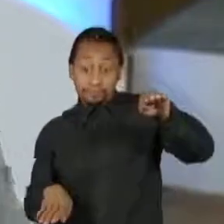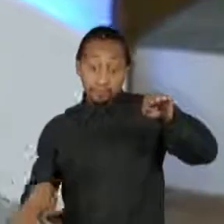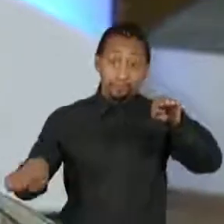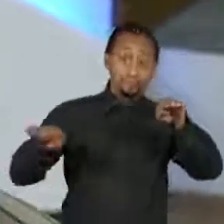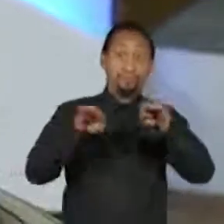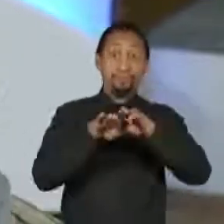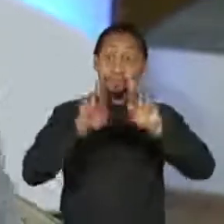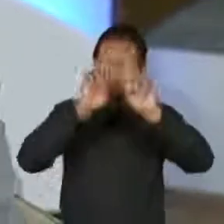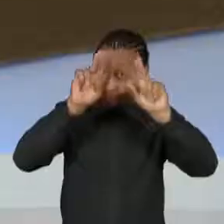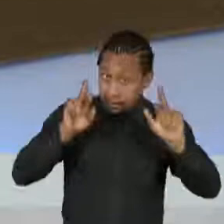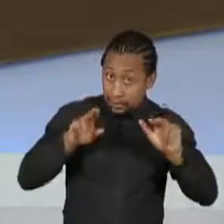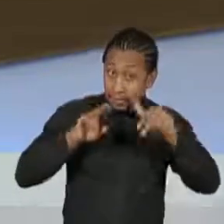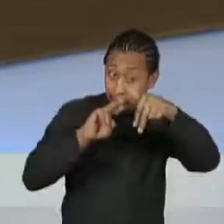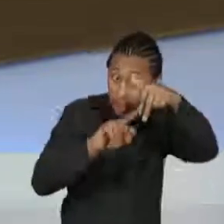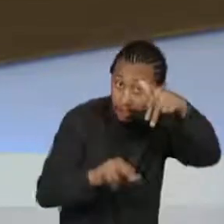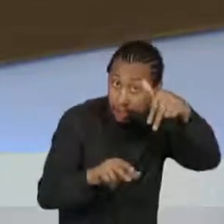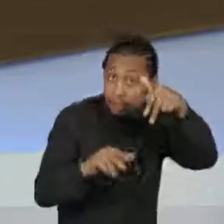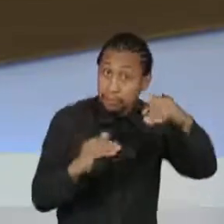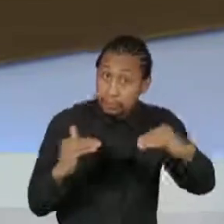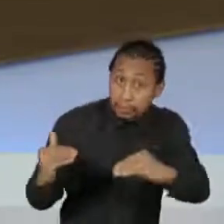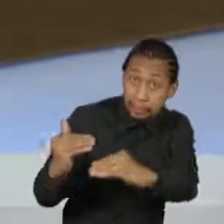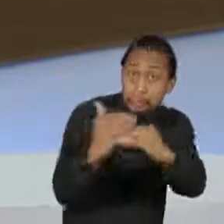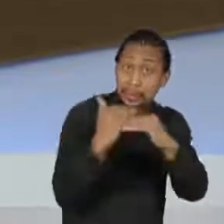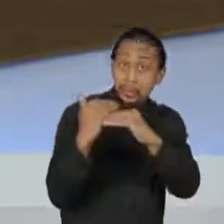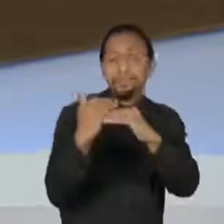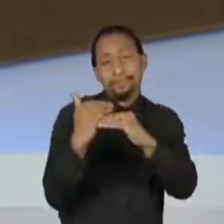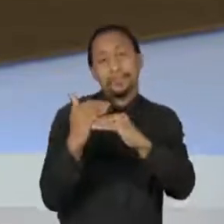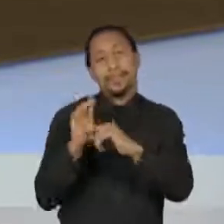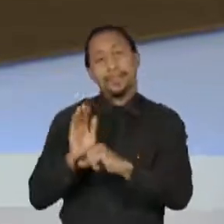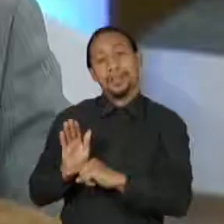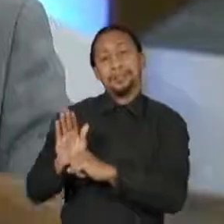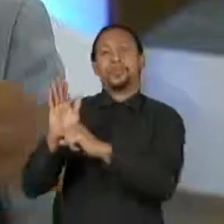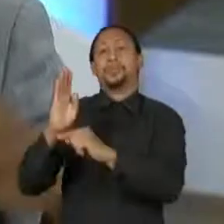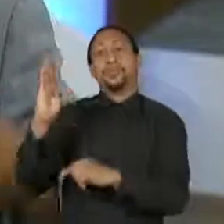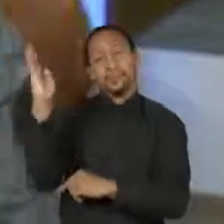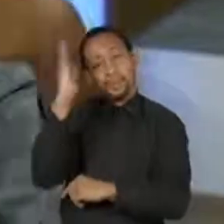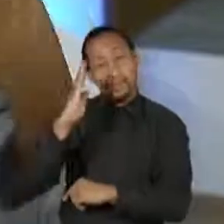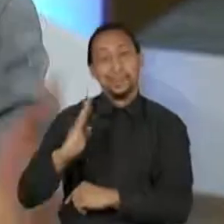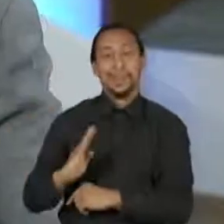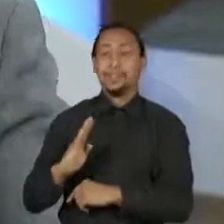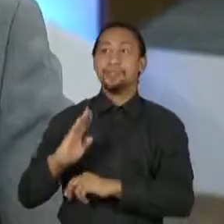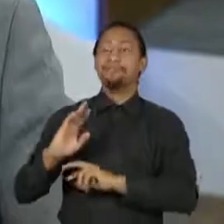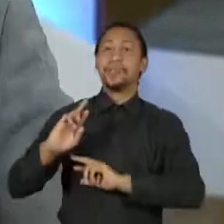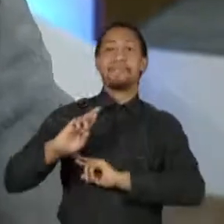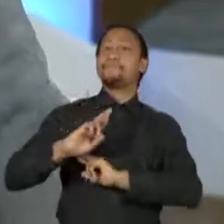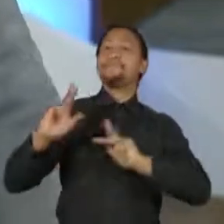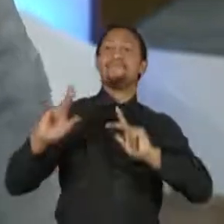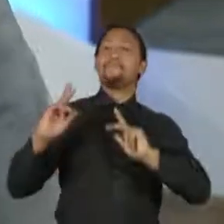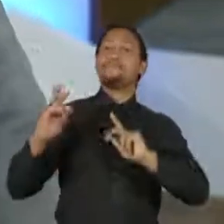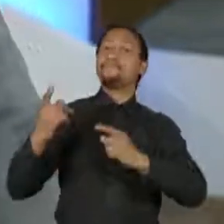racial e de gênero é o antídoto que vai tornar o Brasil um país num outro patamar civilizatório. E aí